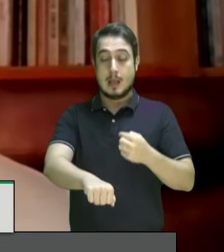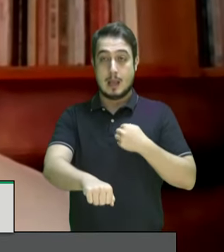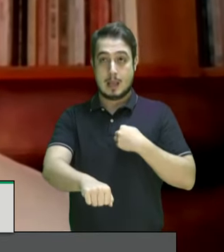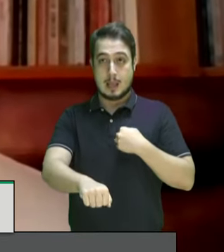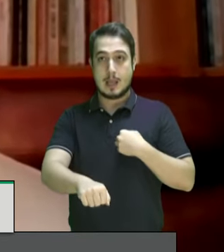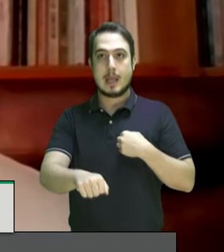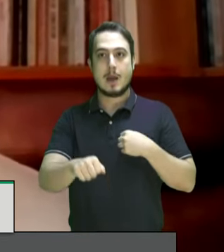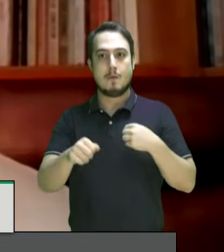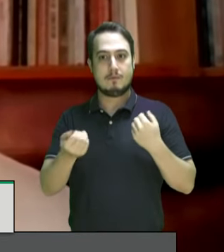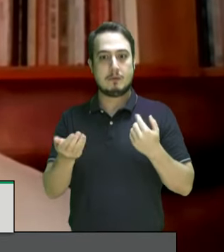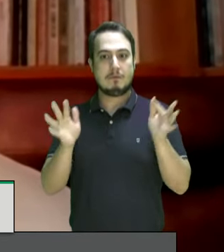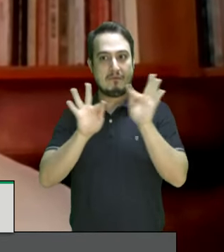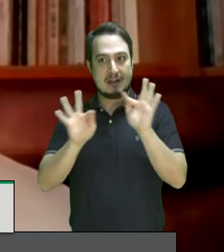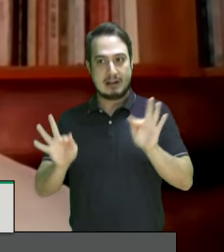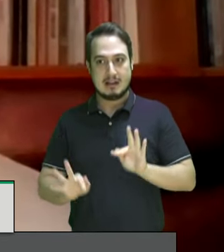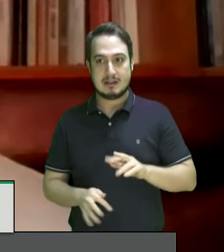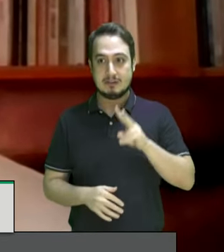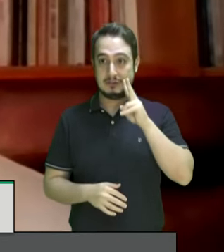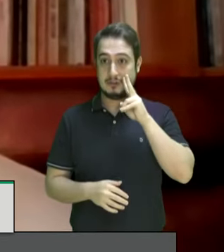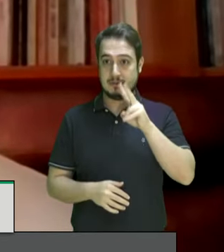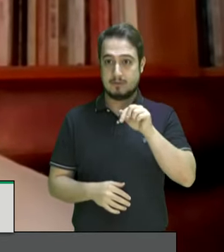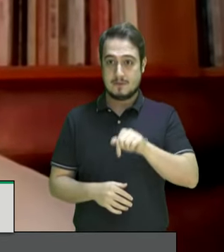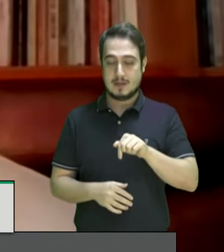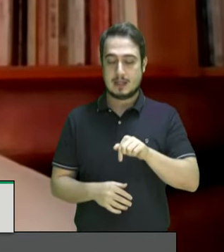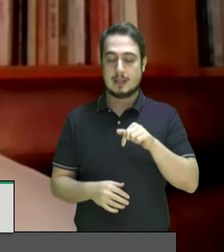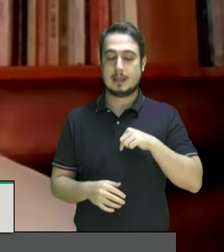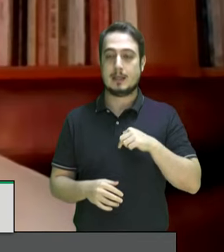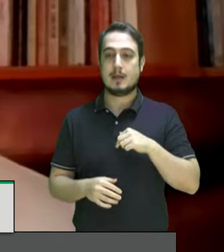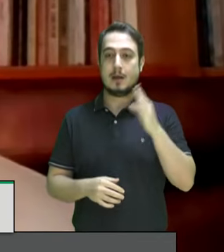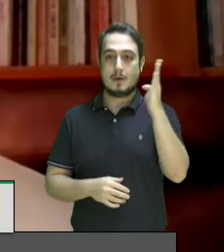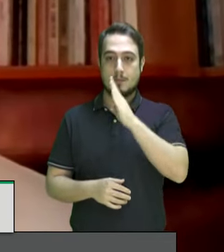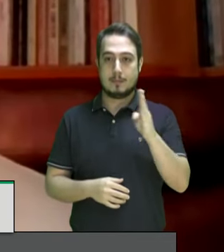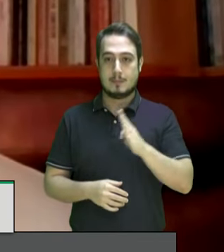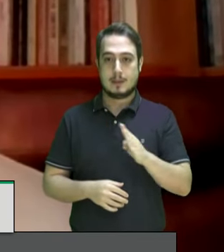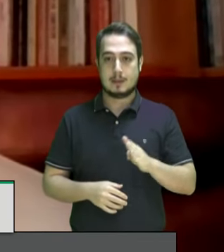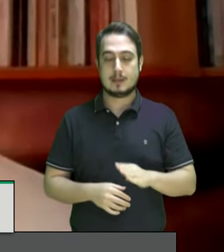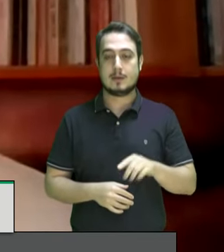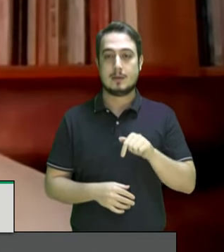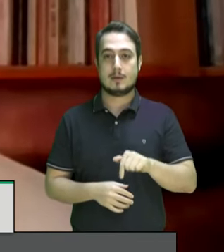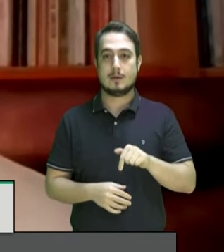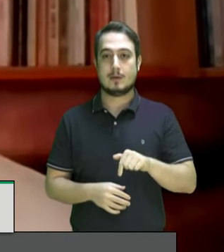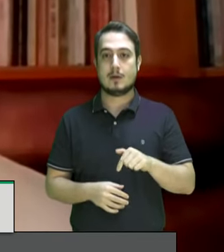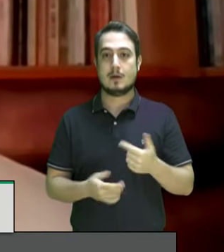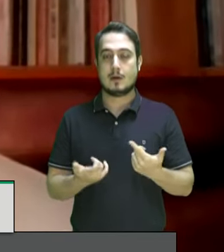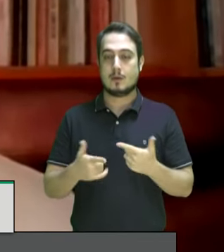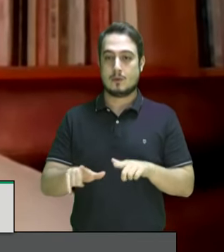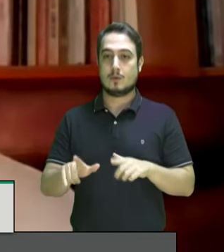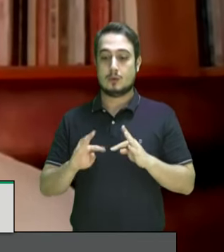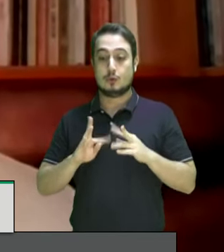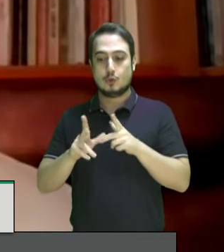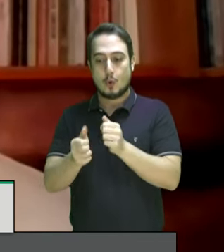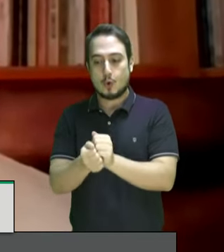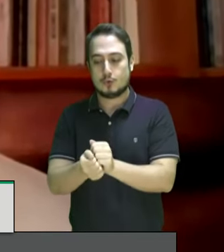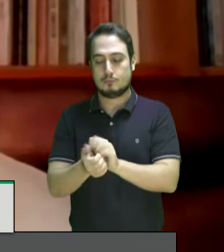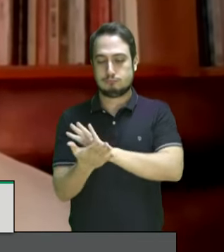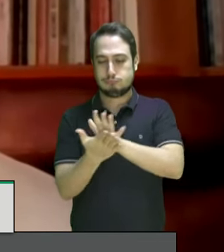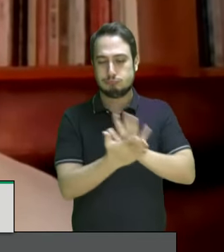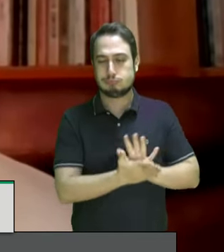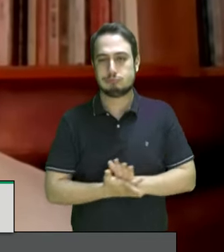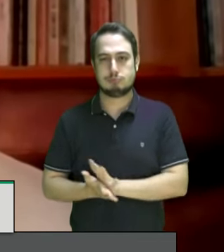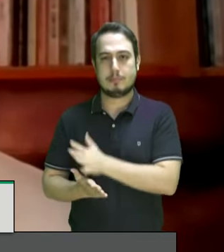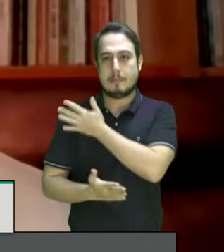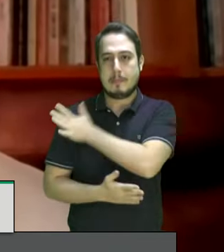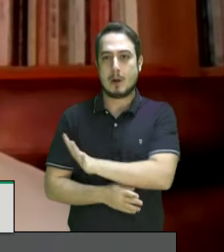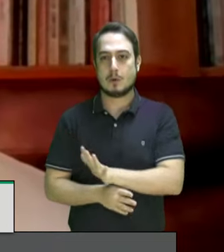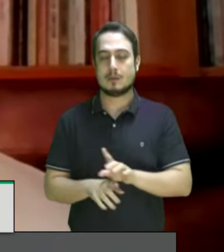Brasil por haver ratificado a convenção internacional, a convenção interamericana contra todas formas de discriminação, mas evidentemente